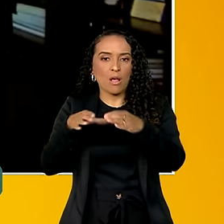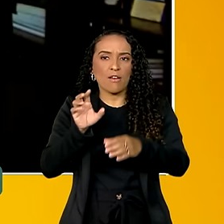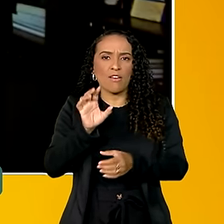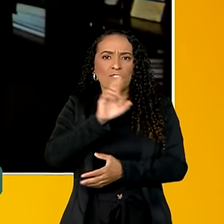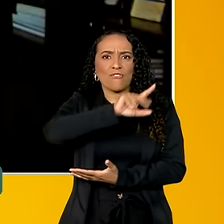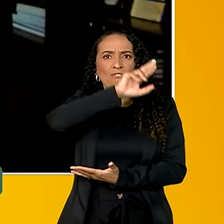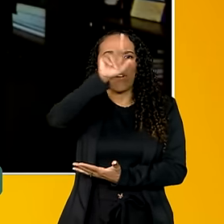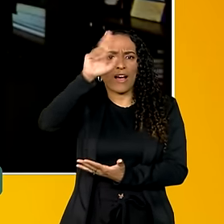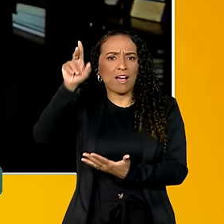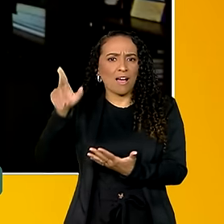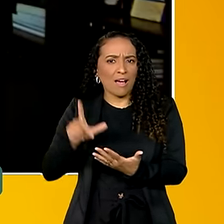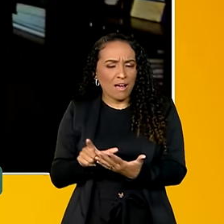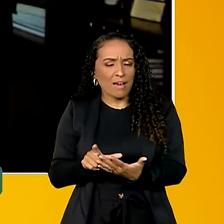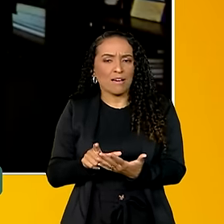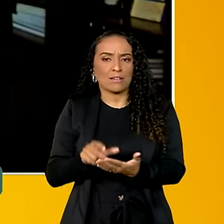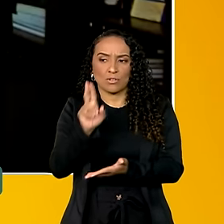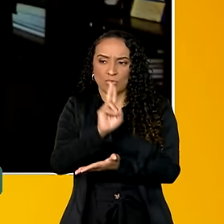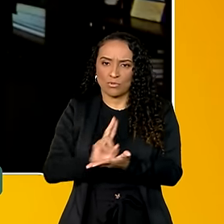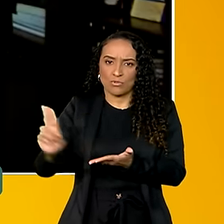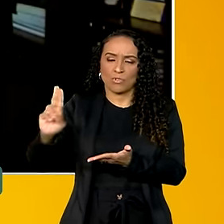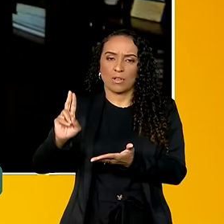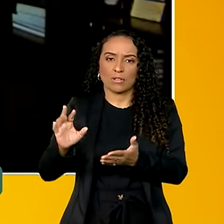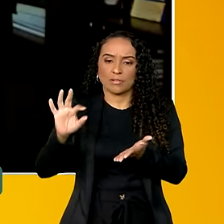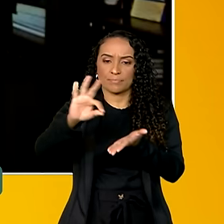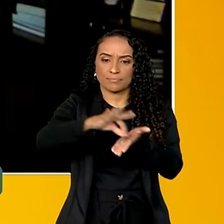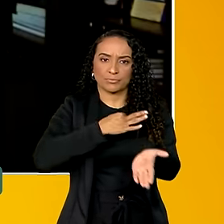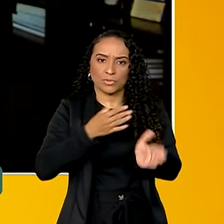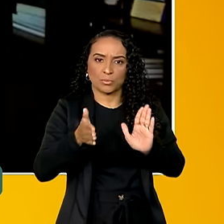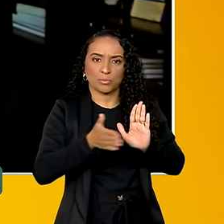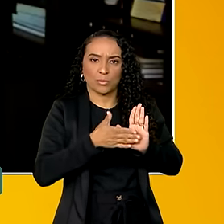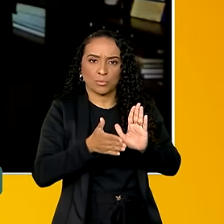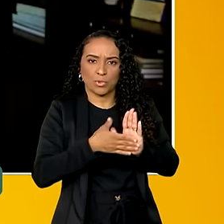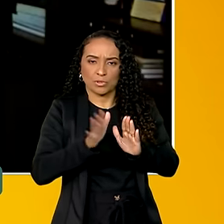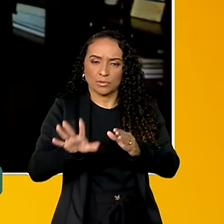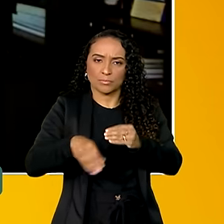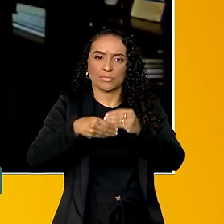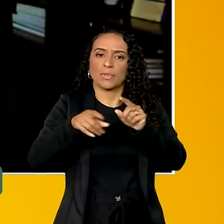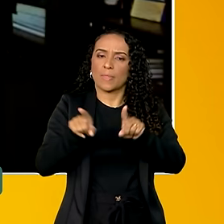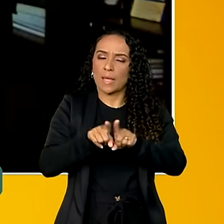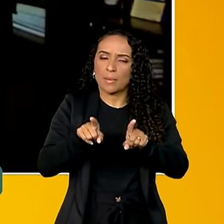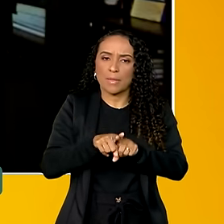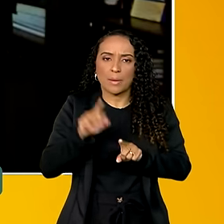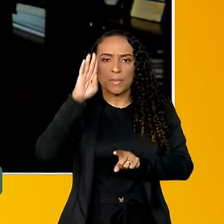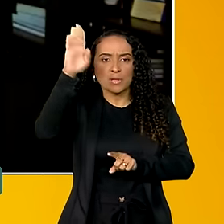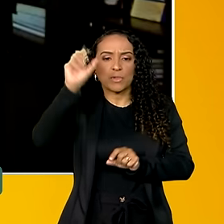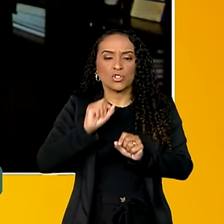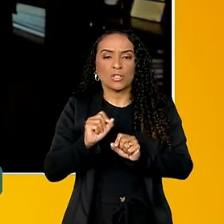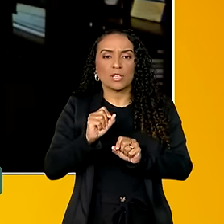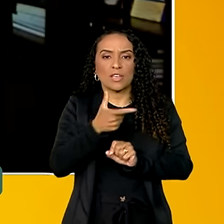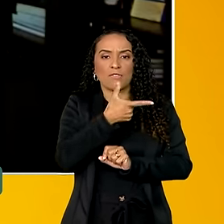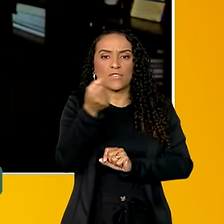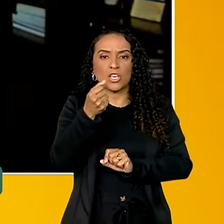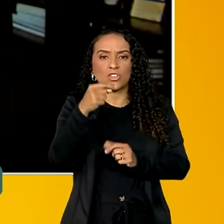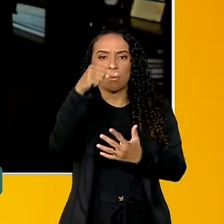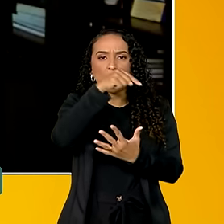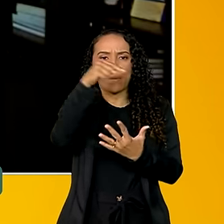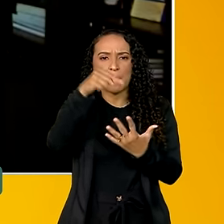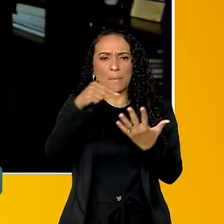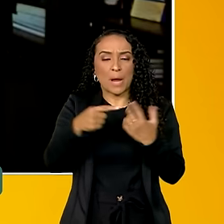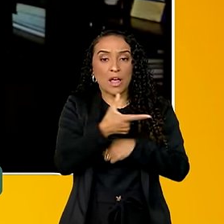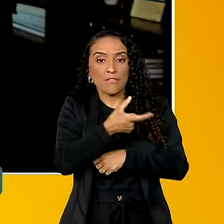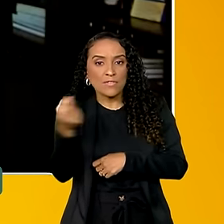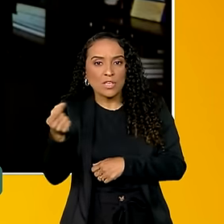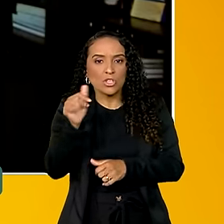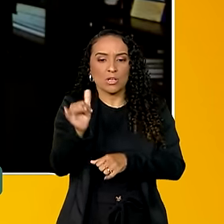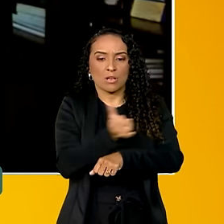universidades que submetem suas propostas. e principalmente em 20 tópicos estratégicos que